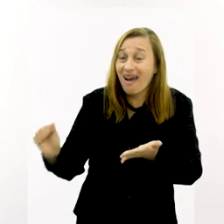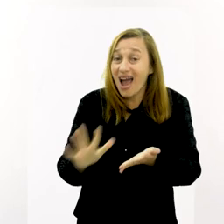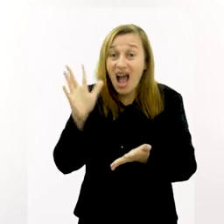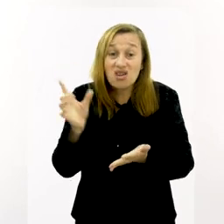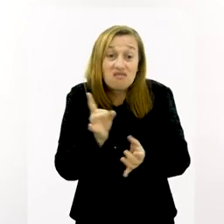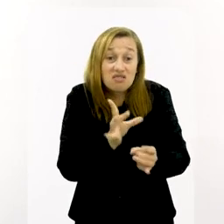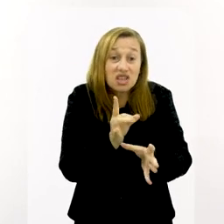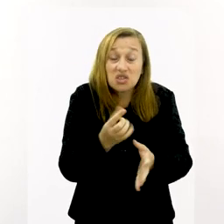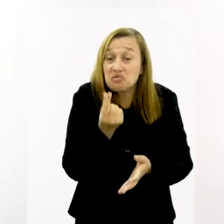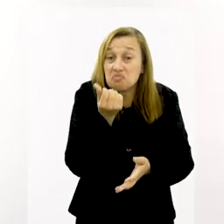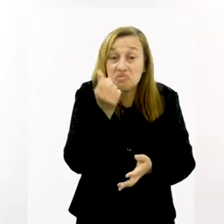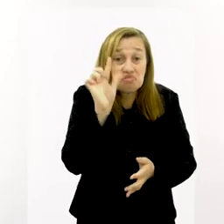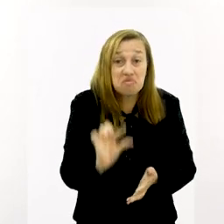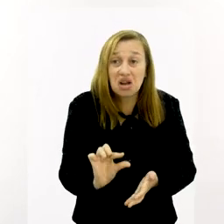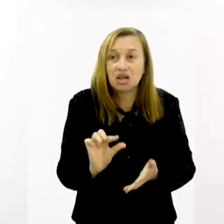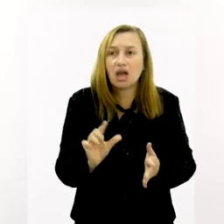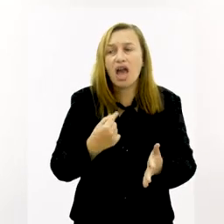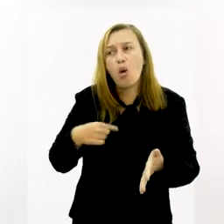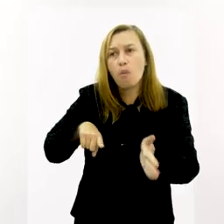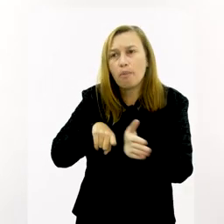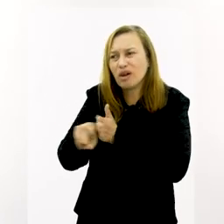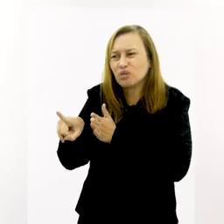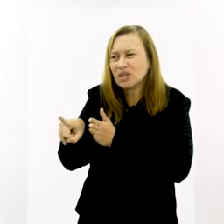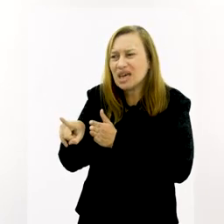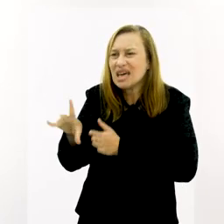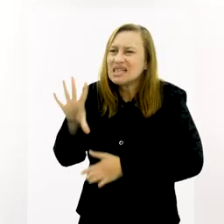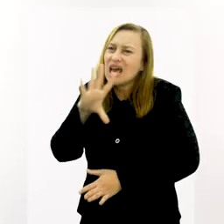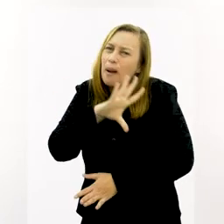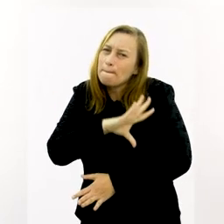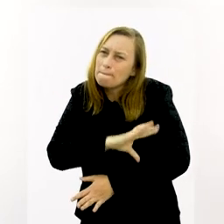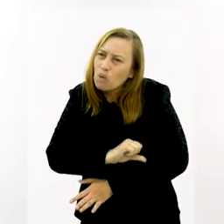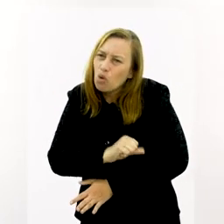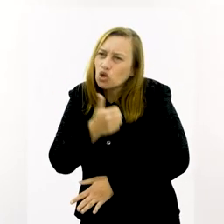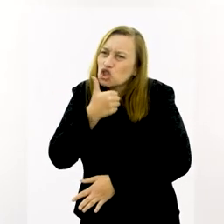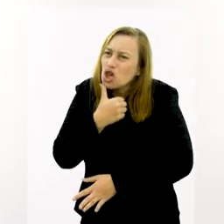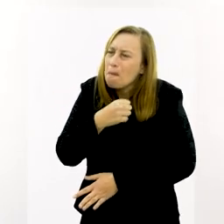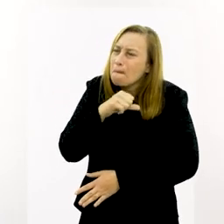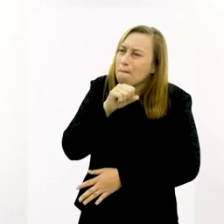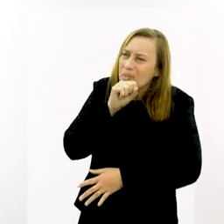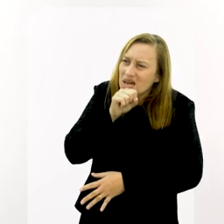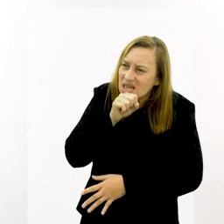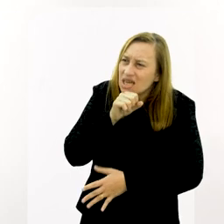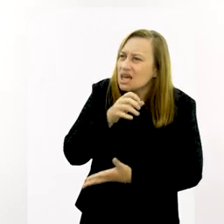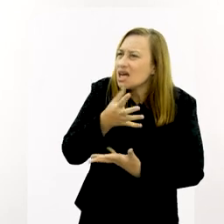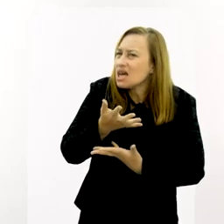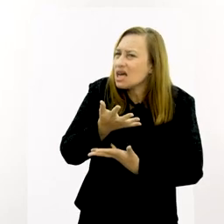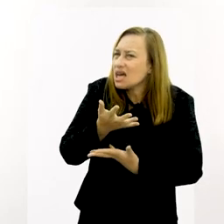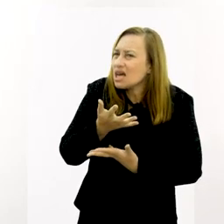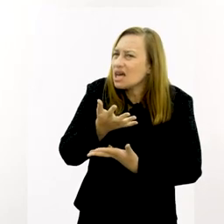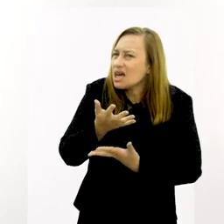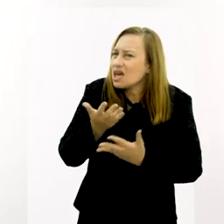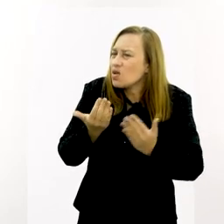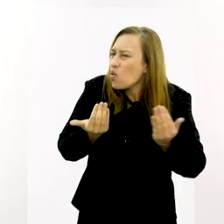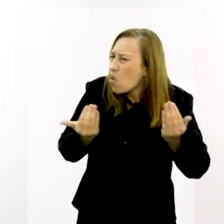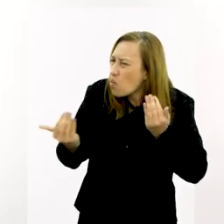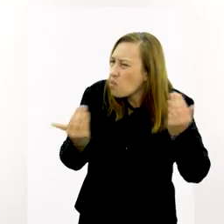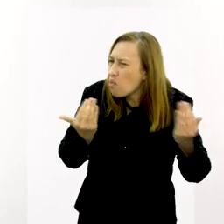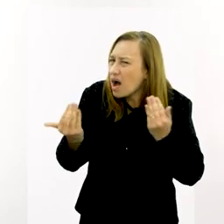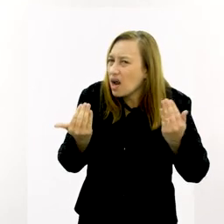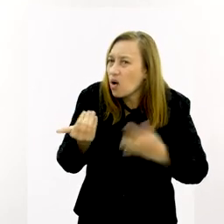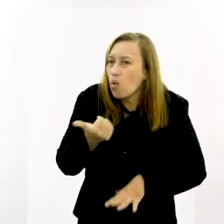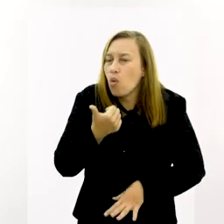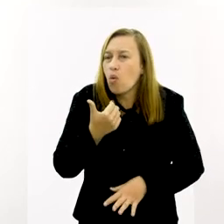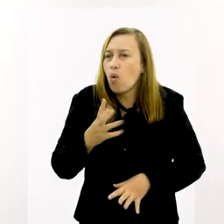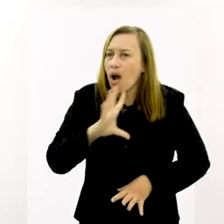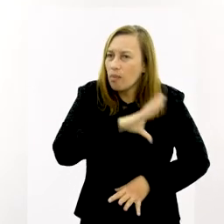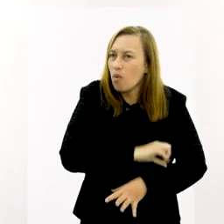A nada. Aí eu faço uma pergunta. Esse amor de mãe, ele se equipara